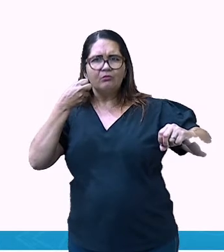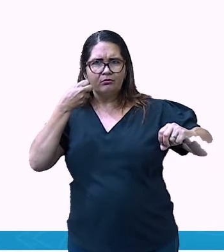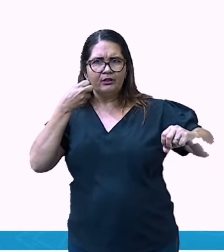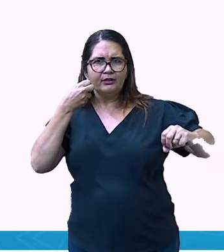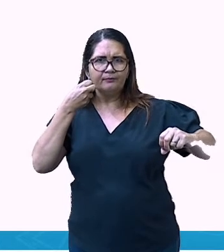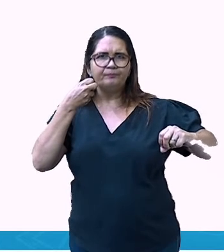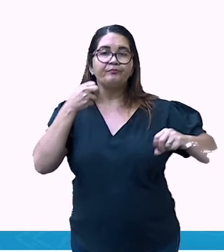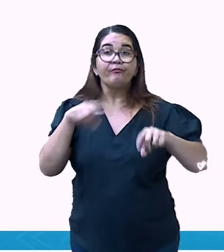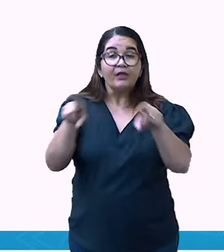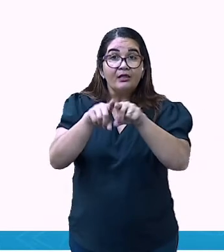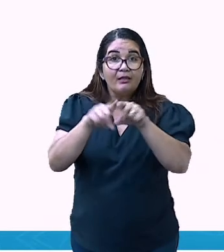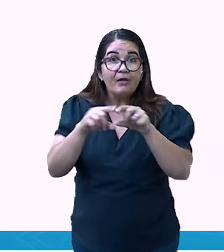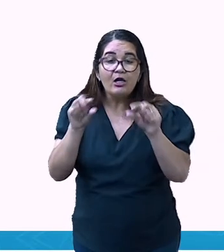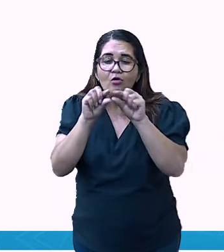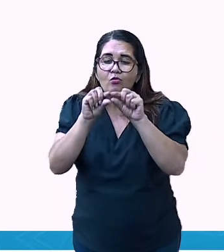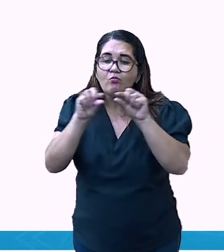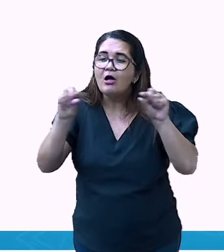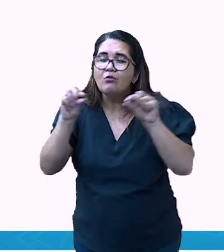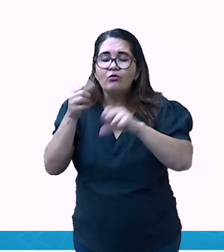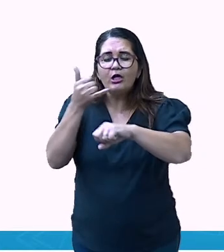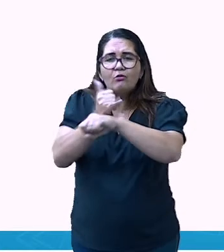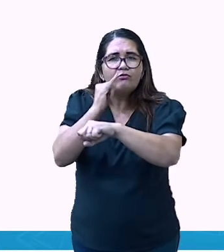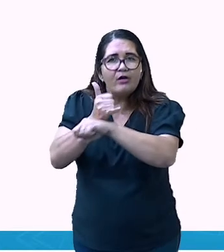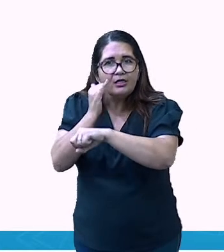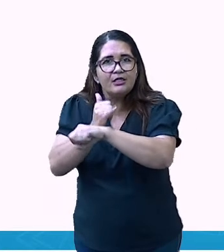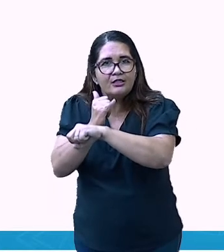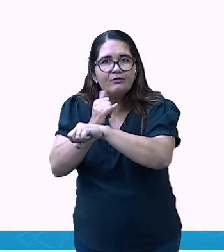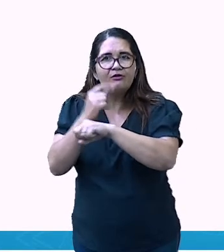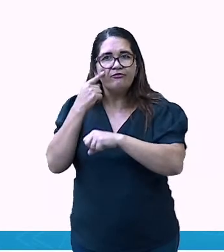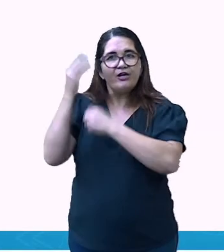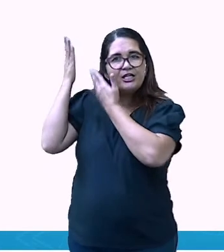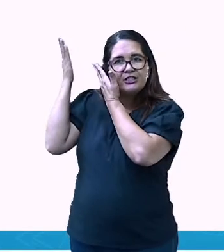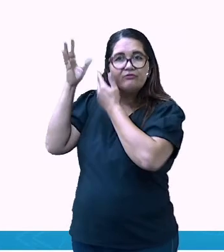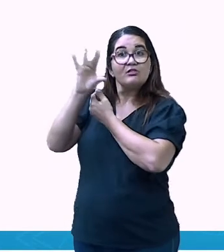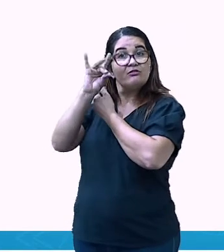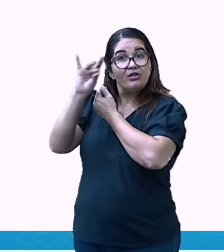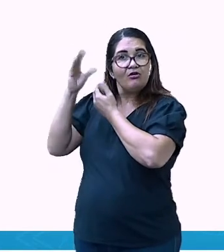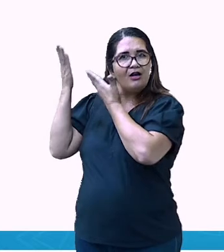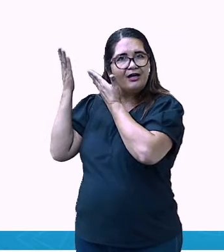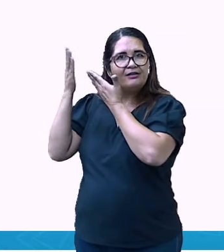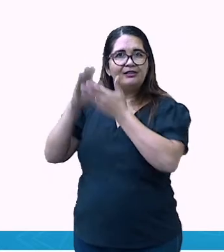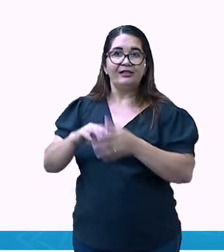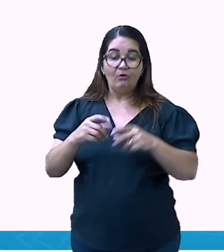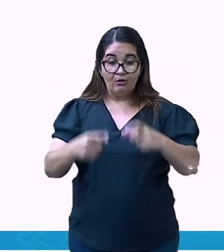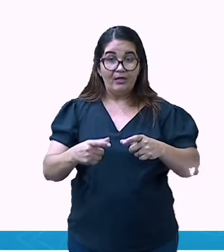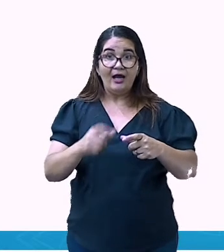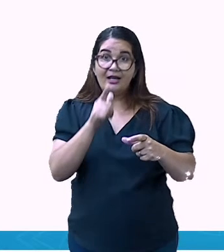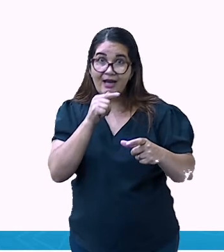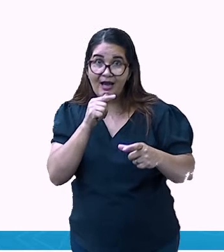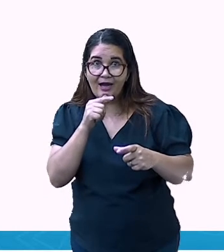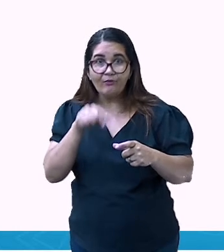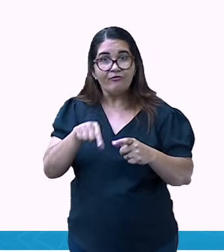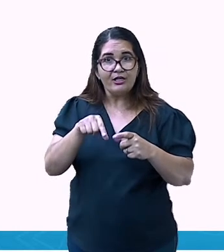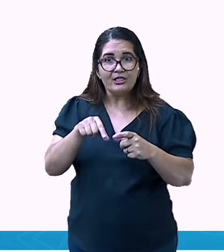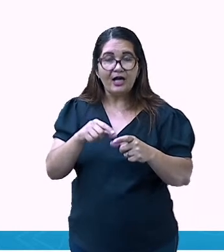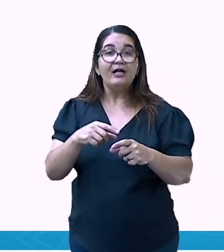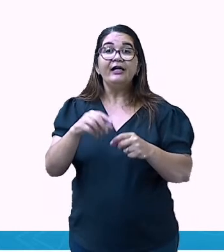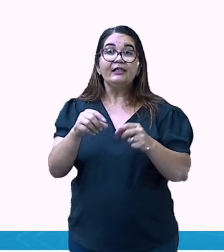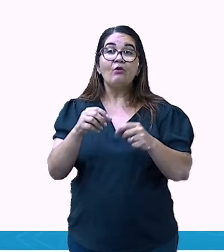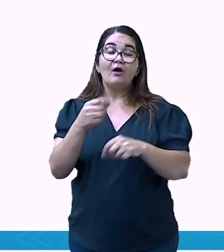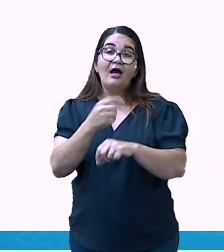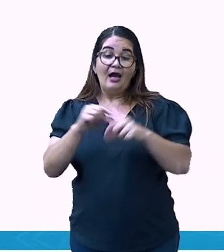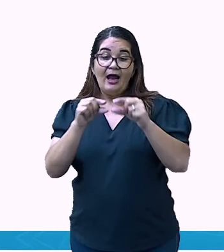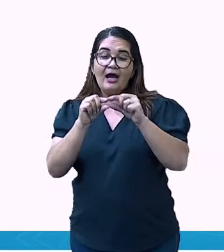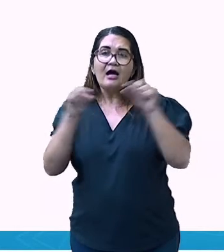para você conseguir magnetizar ela, e aí você vai simplesmente soltar. A pontinha da agulha vai indicar